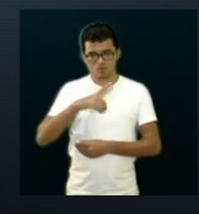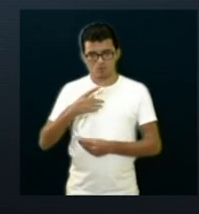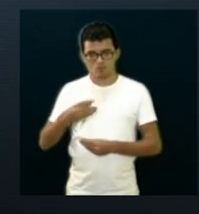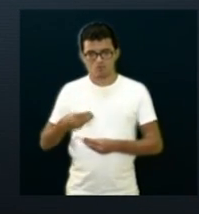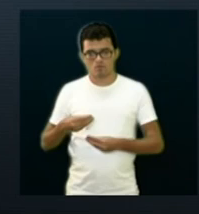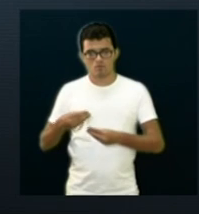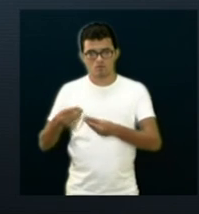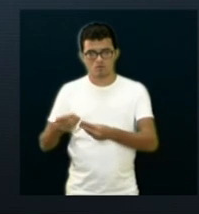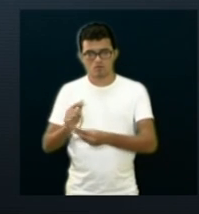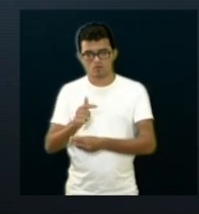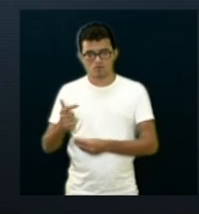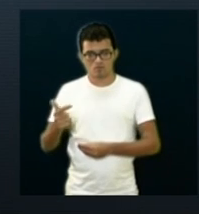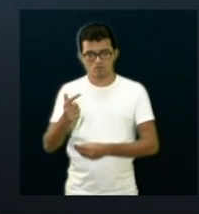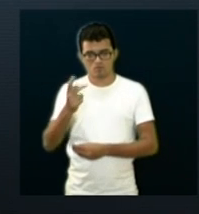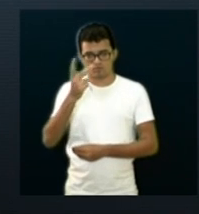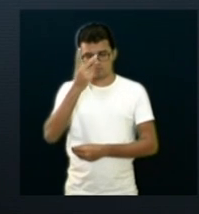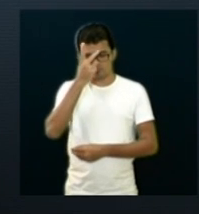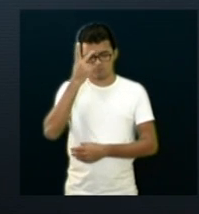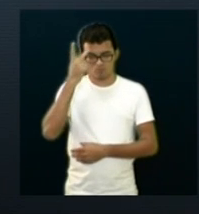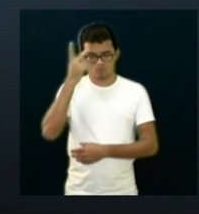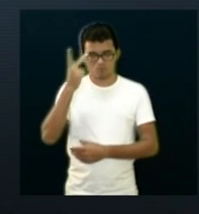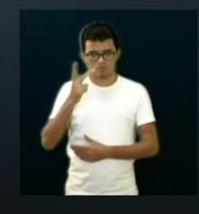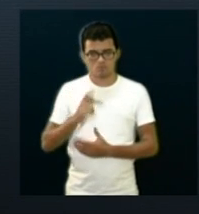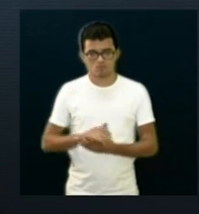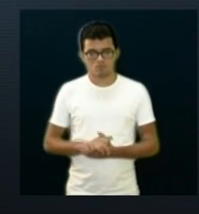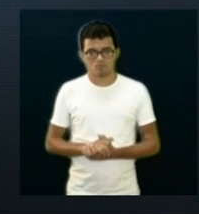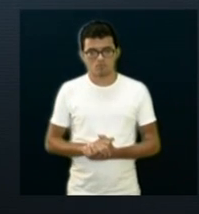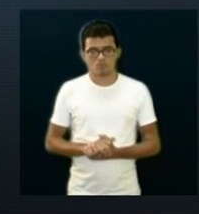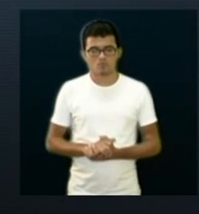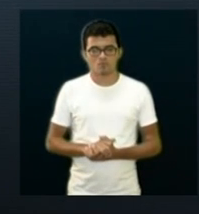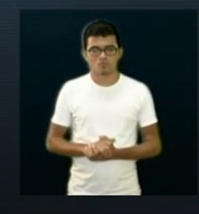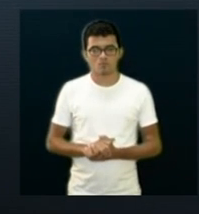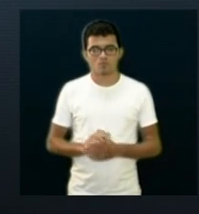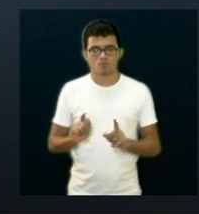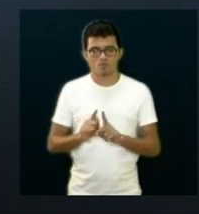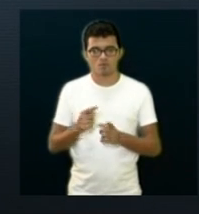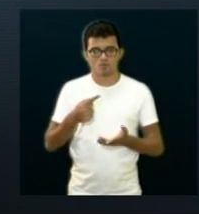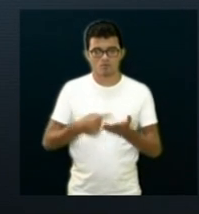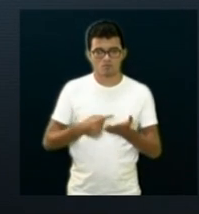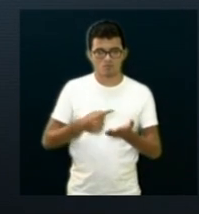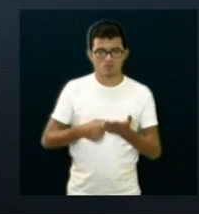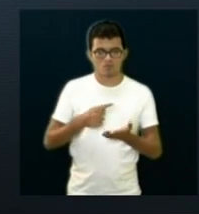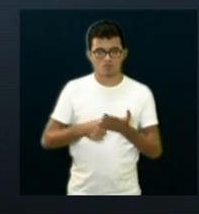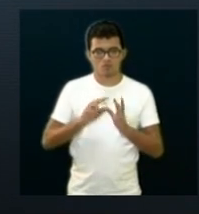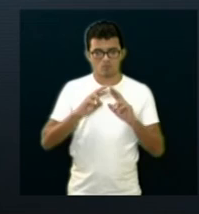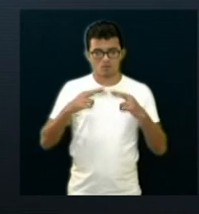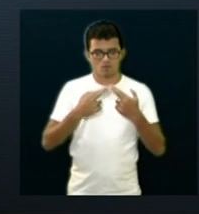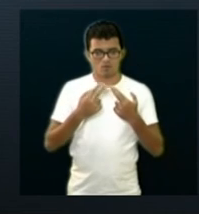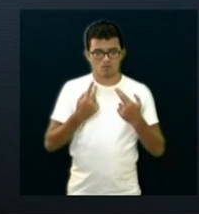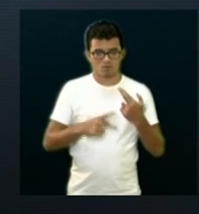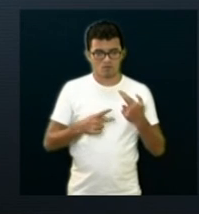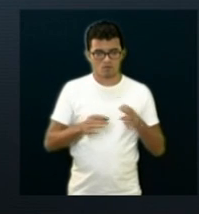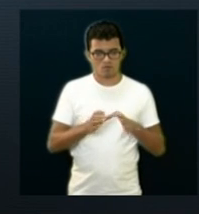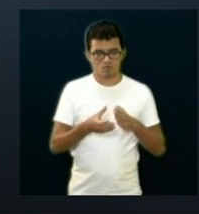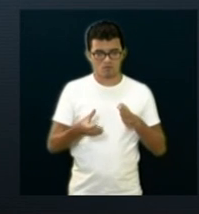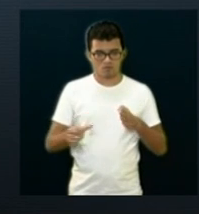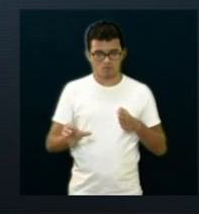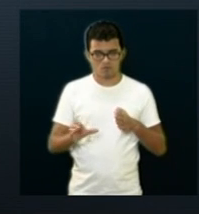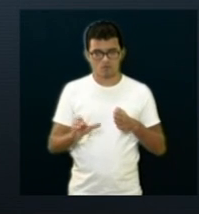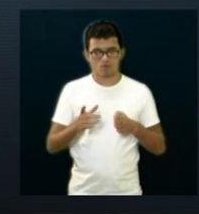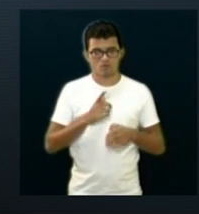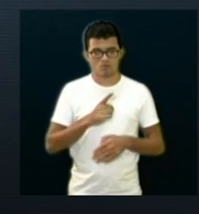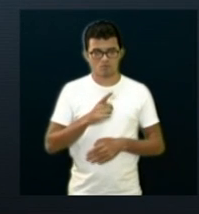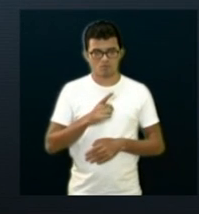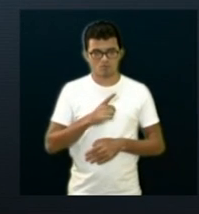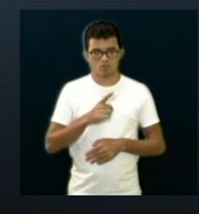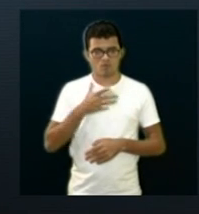quem ele queira para a gota, ela deve também marcar uma audiência aqui na Câmara, uma palestra